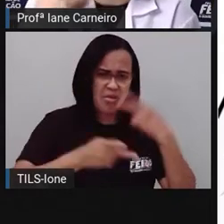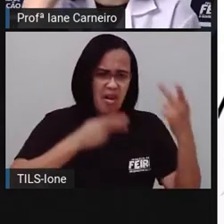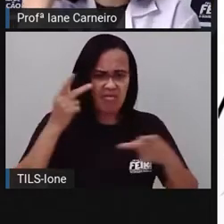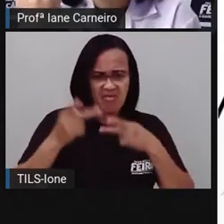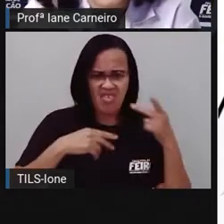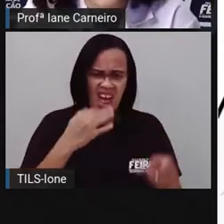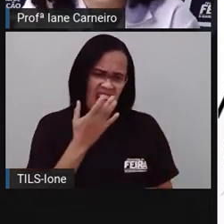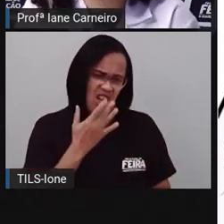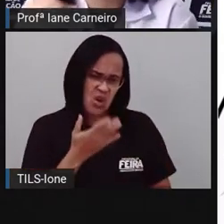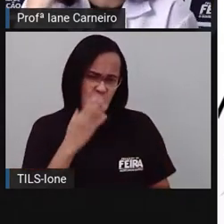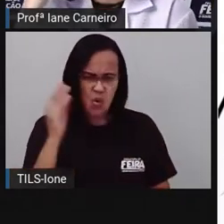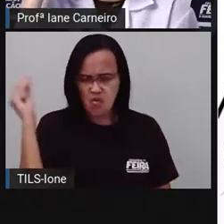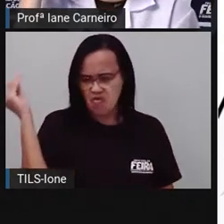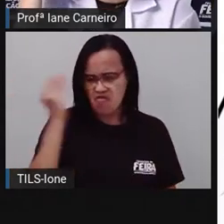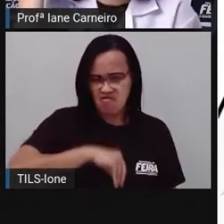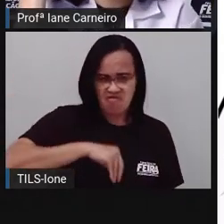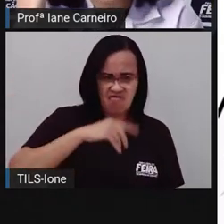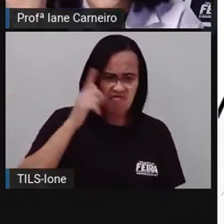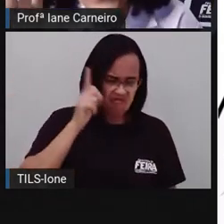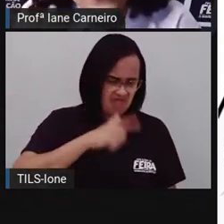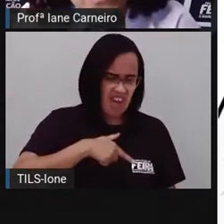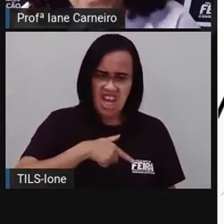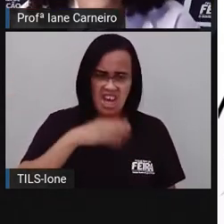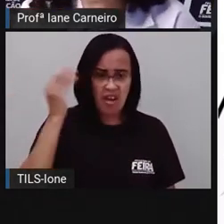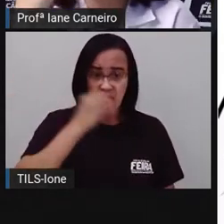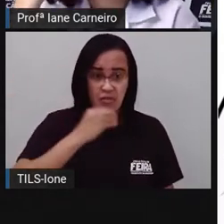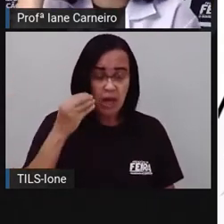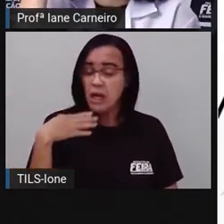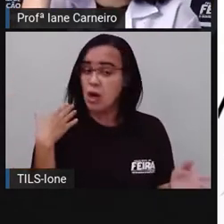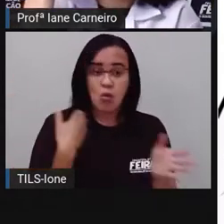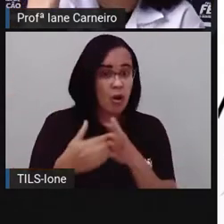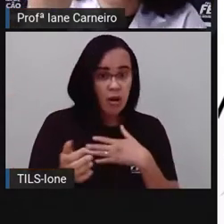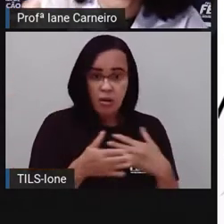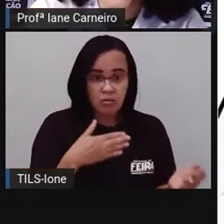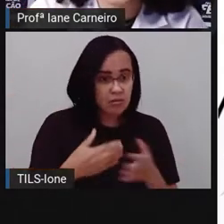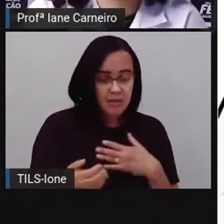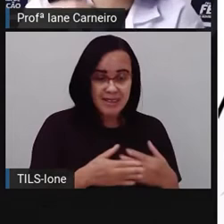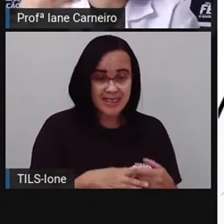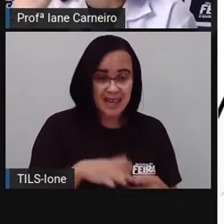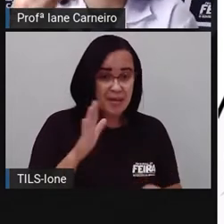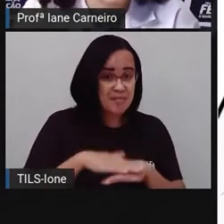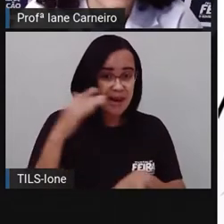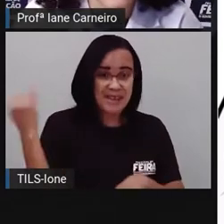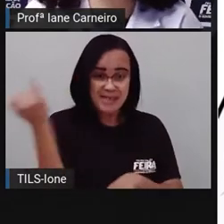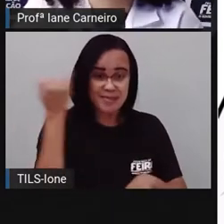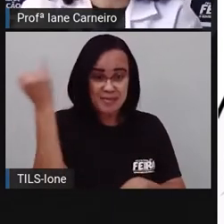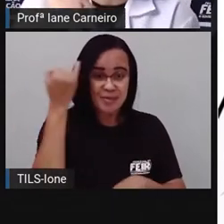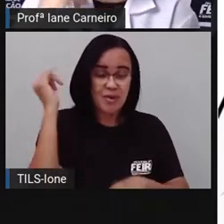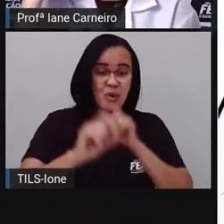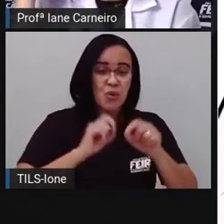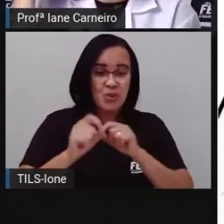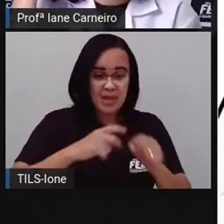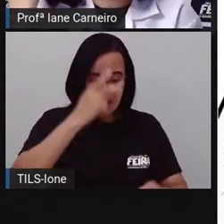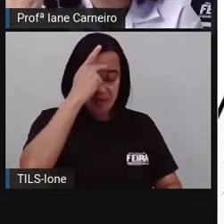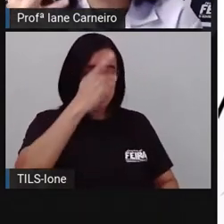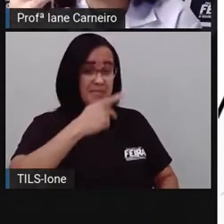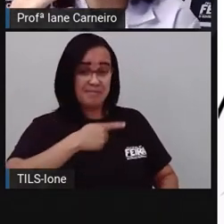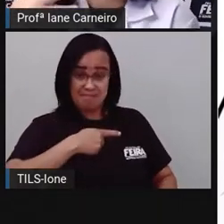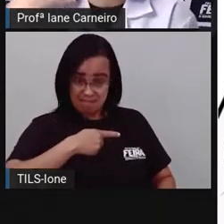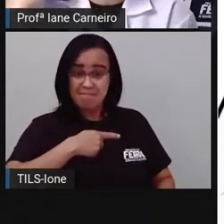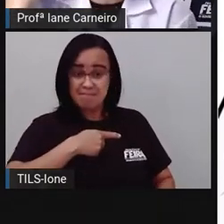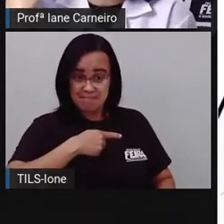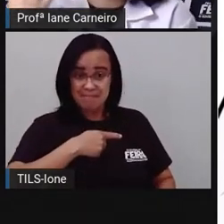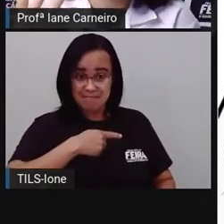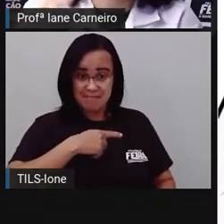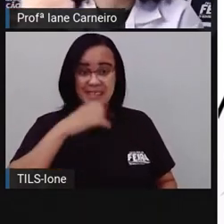criança, que você, né? Goste da cor que você... Use a cor que você gosta, que você prefere, escute a música que